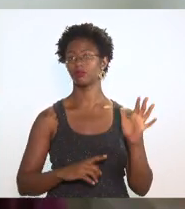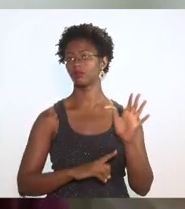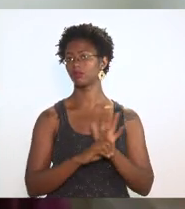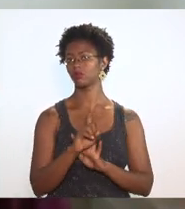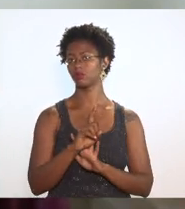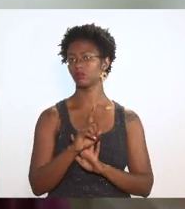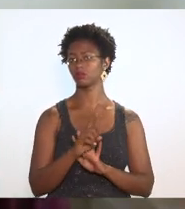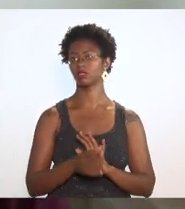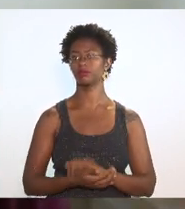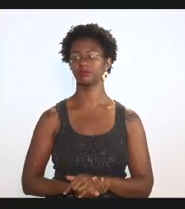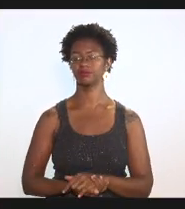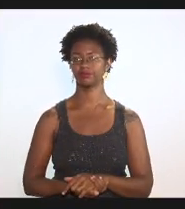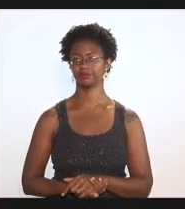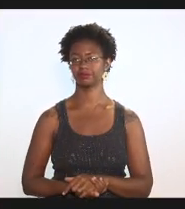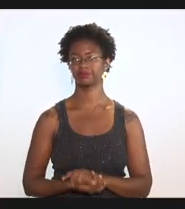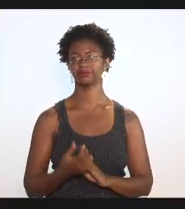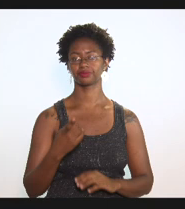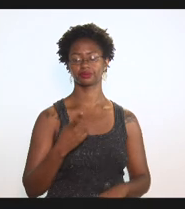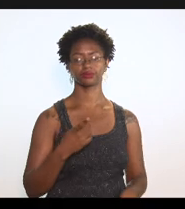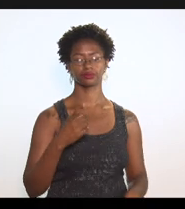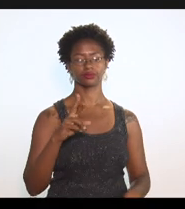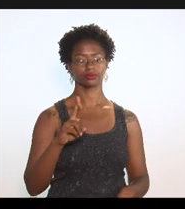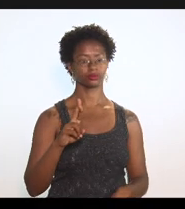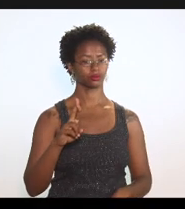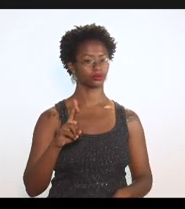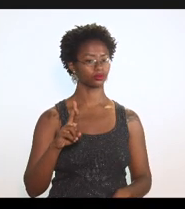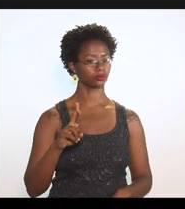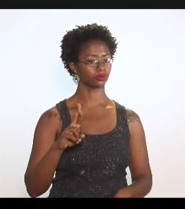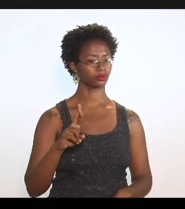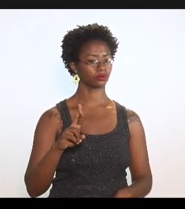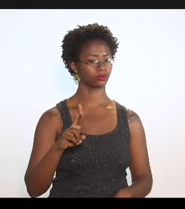ao doutor ao deputado